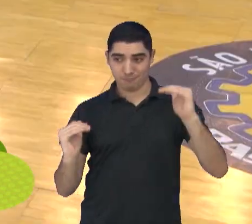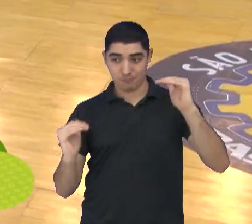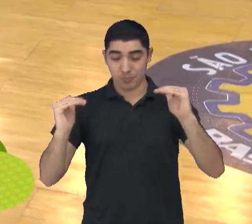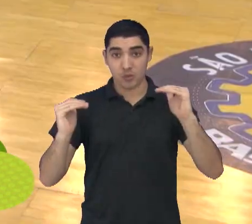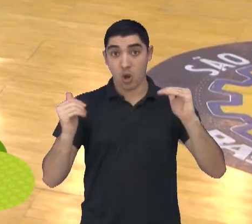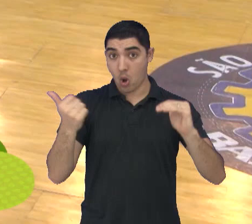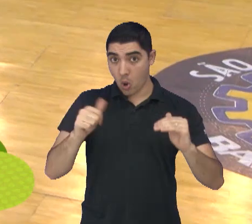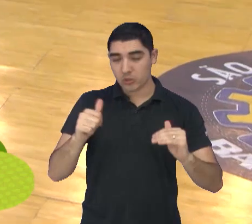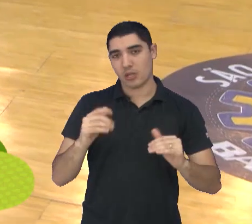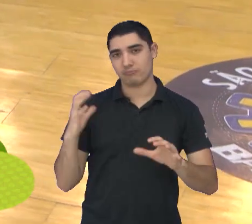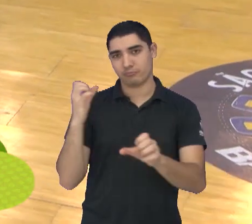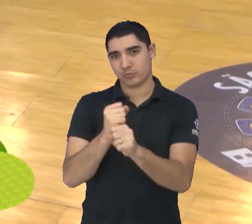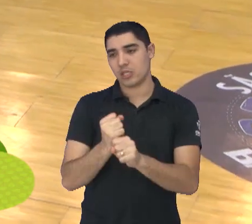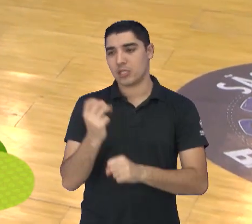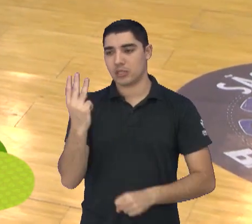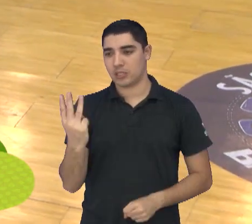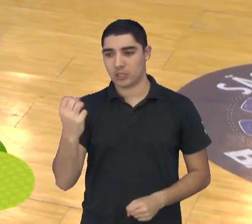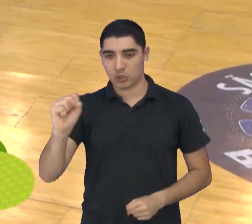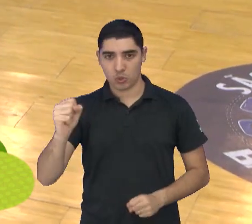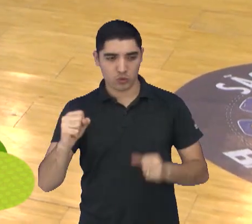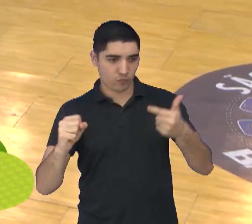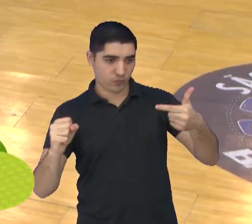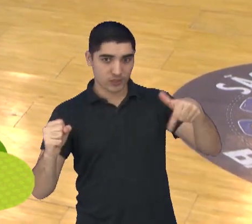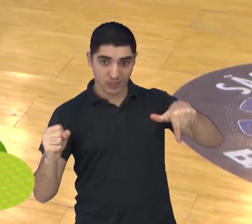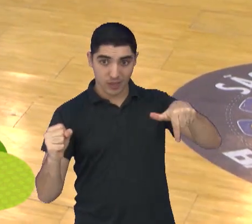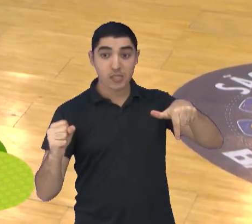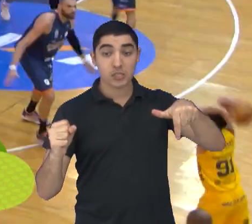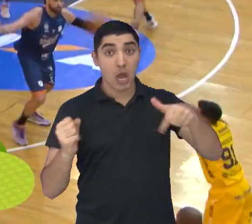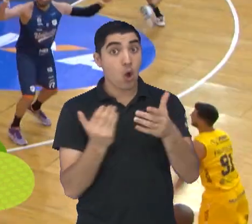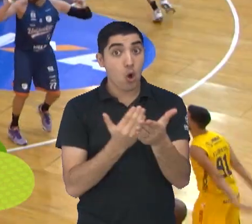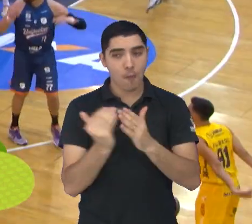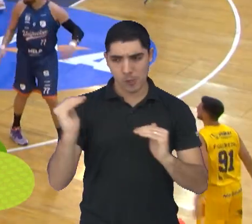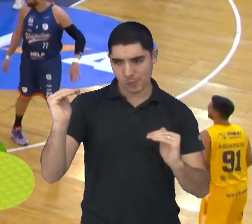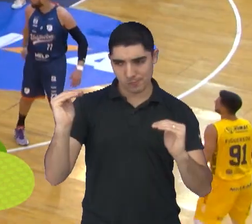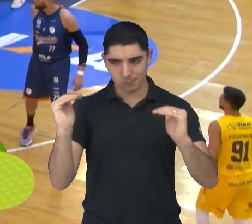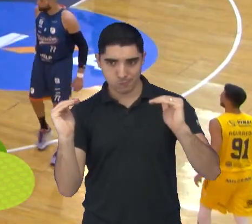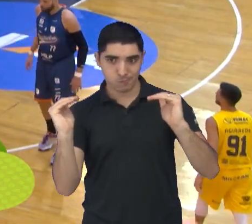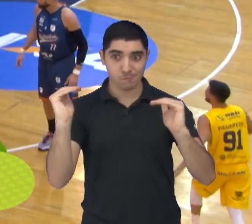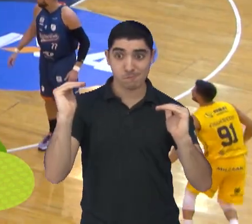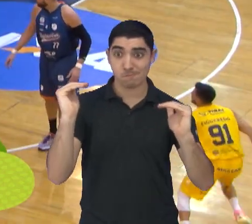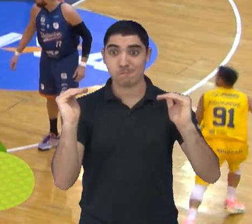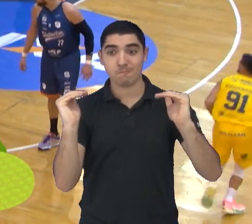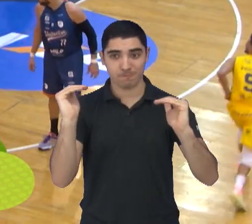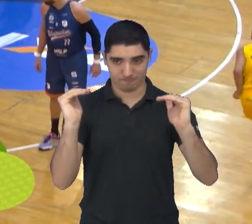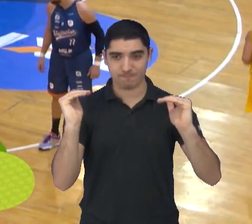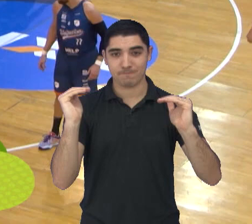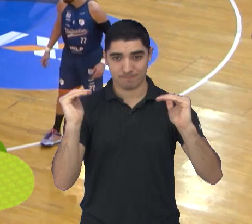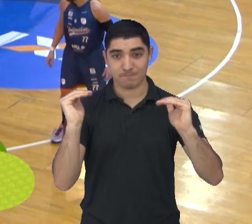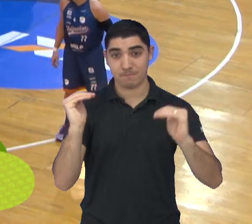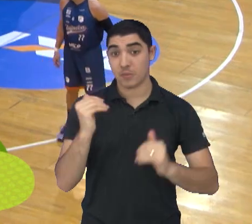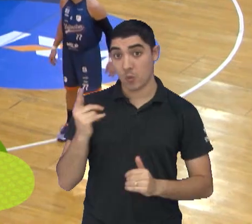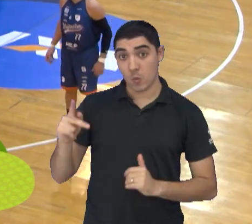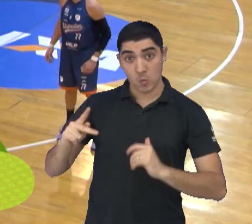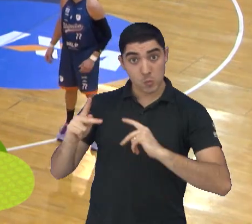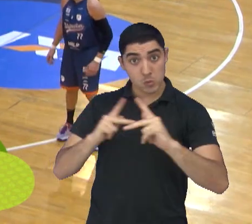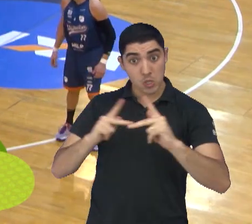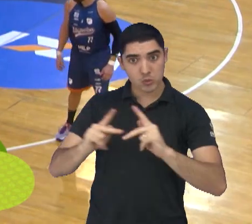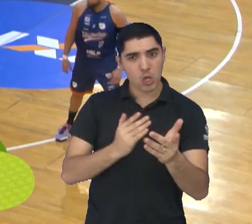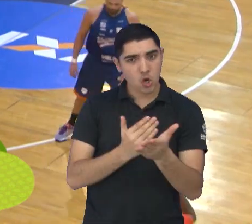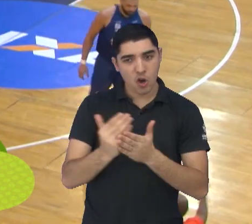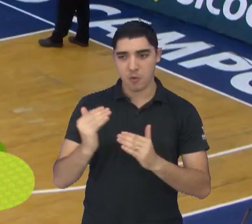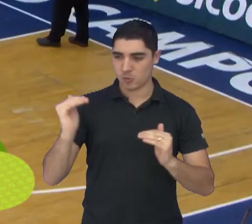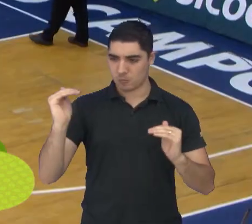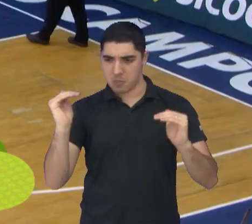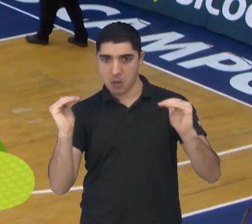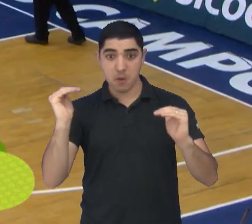38x27. O jogo ficou equilibrado com as equipes trocando cestas. O São José na bandeja